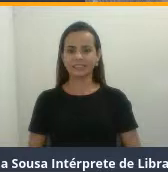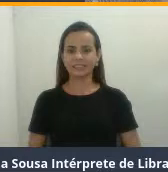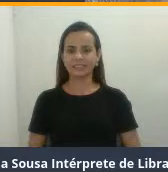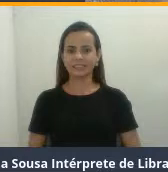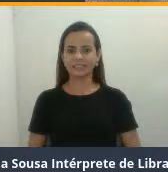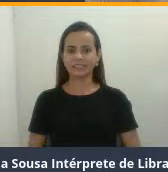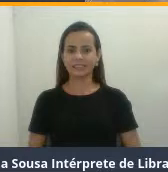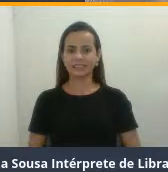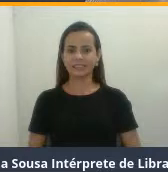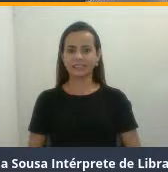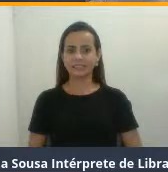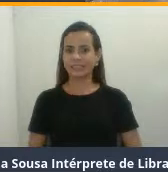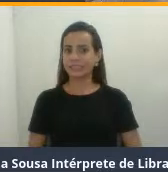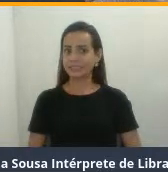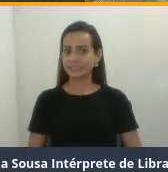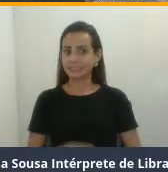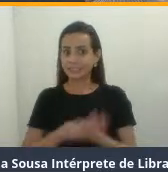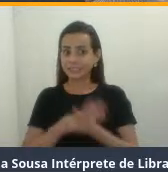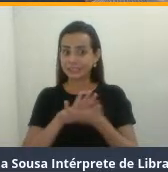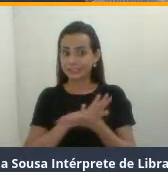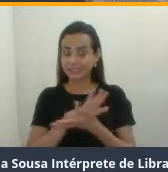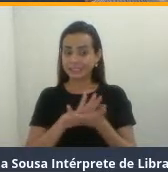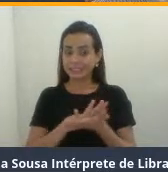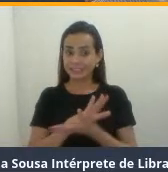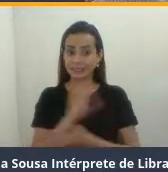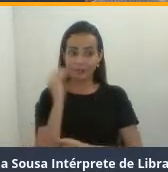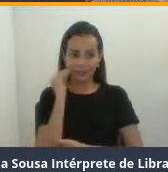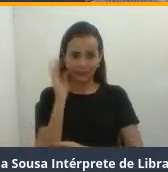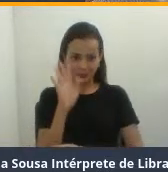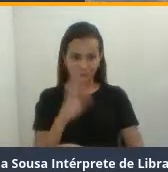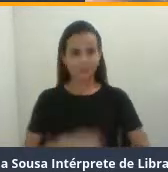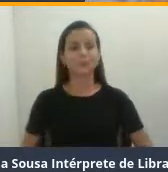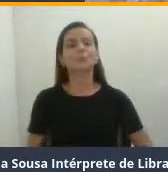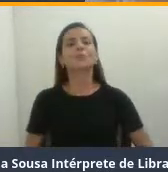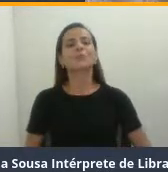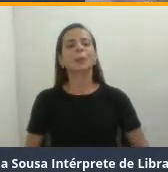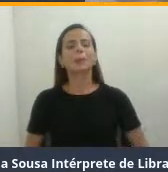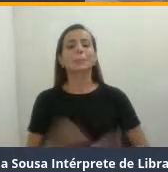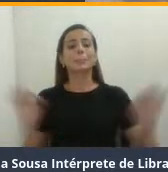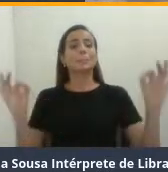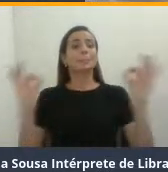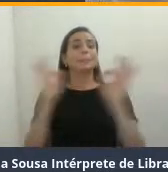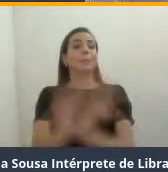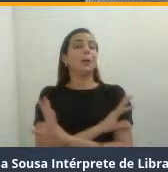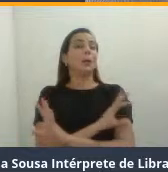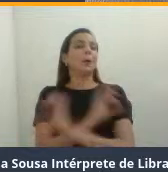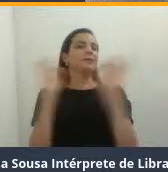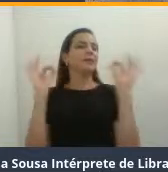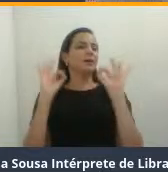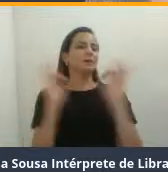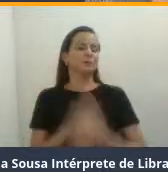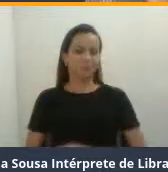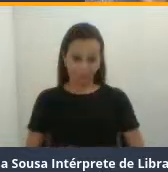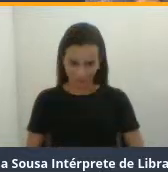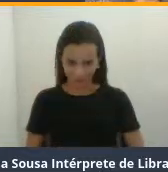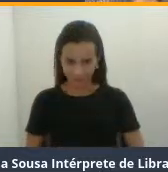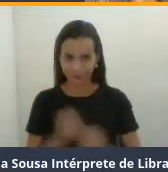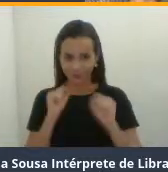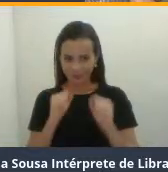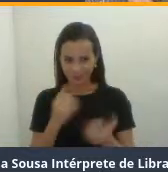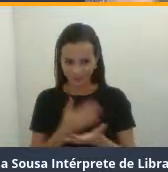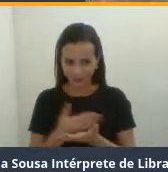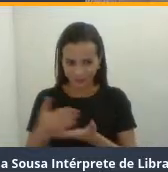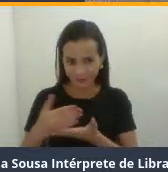Nada. Vamos fechar assim agora. Pronto. Está ótimo assim. Pode ir passando.